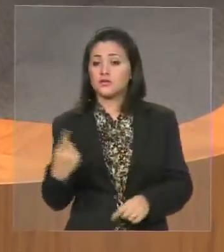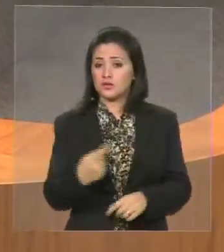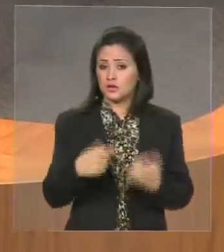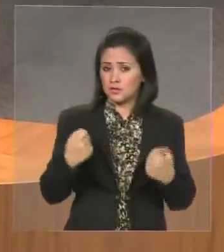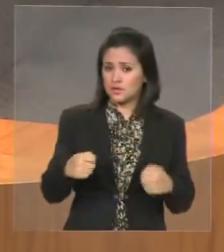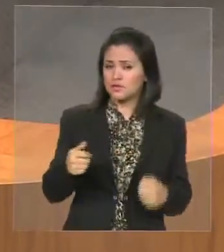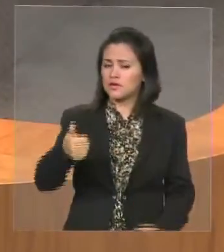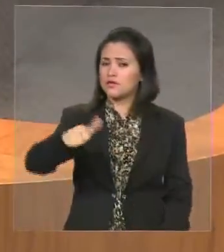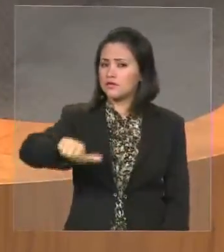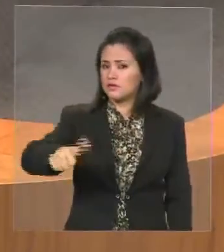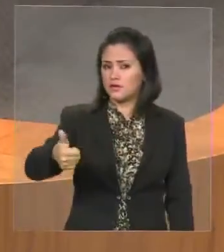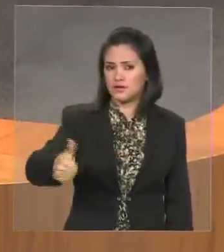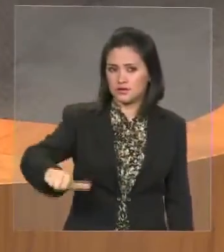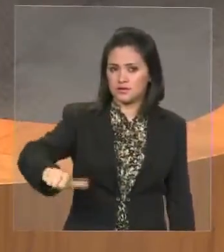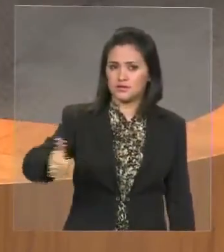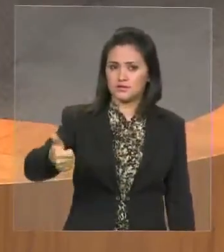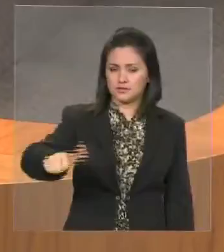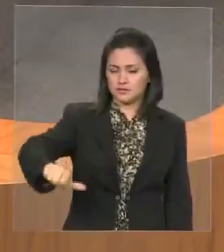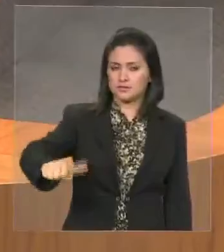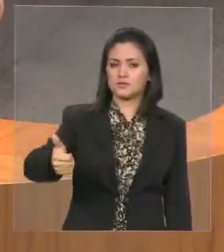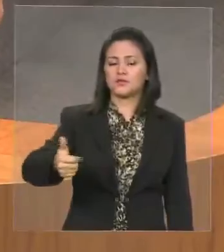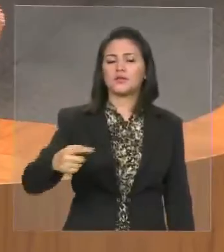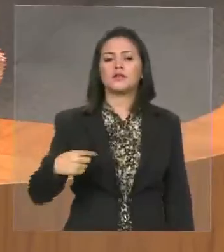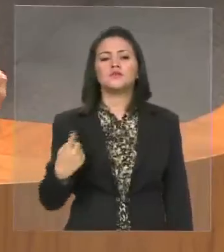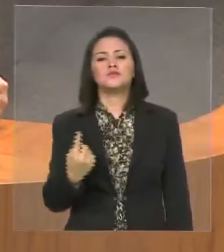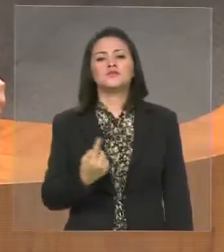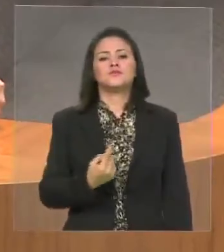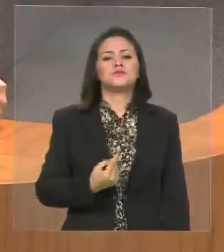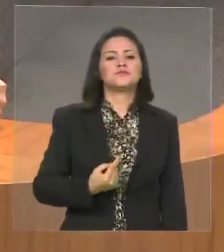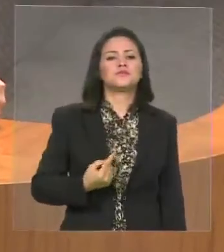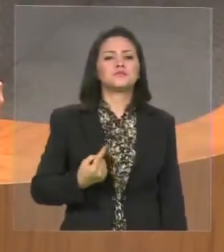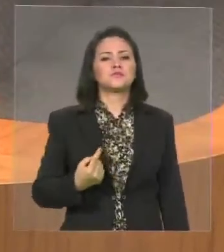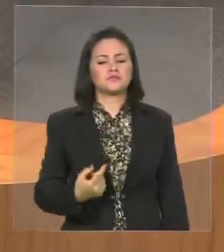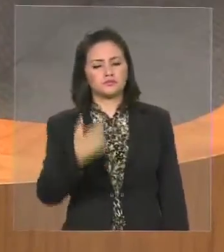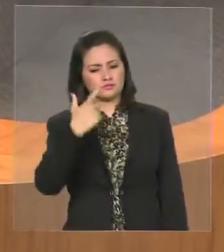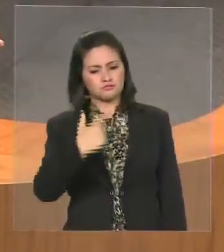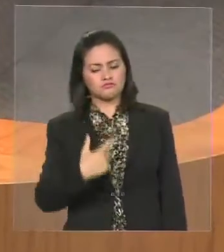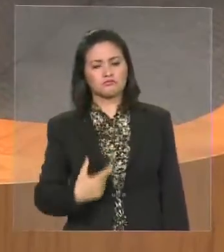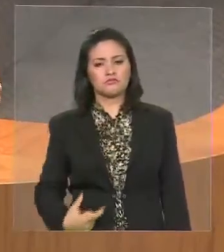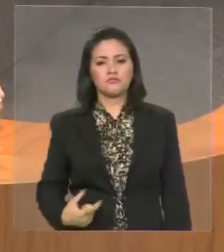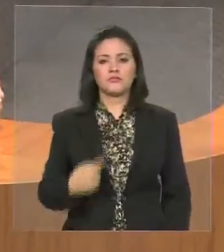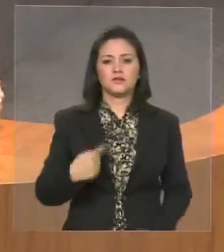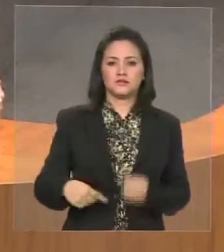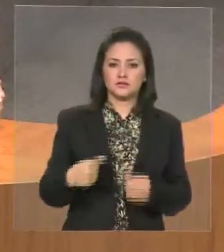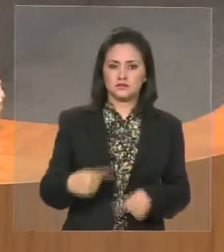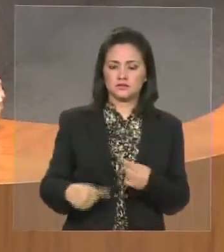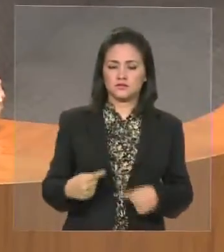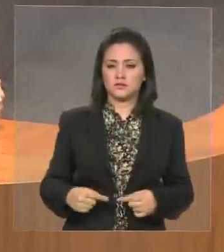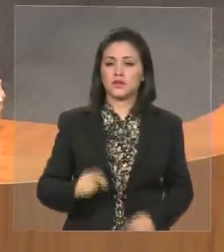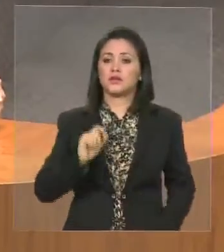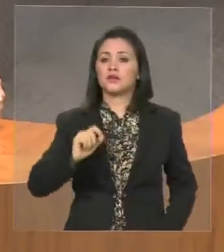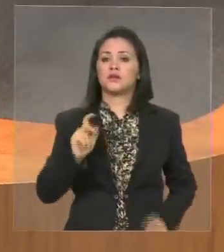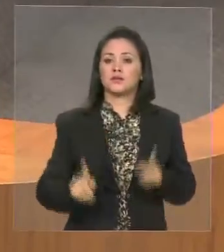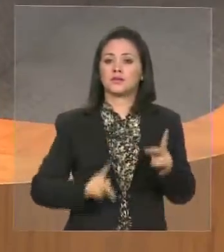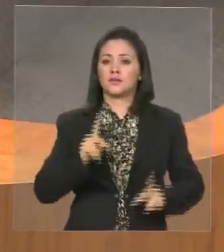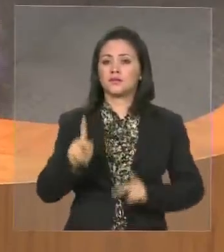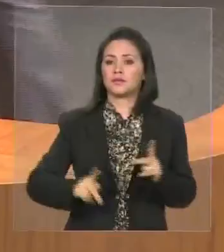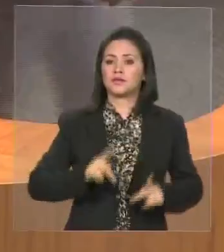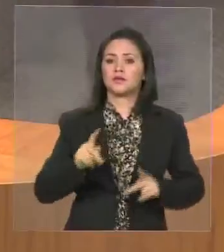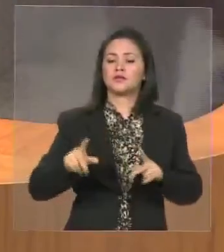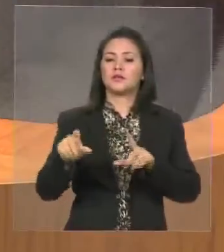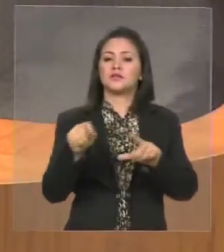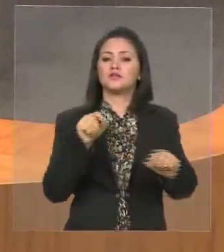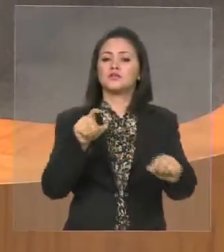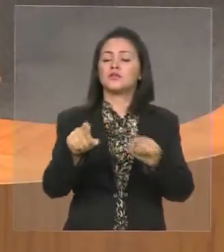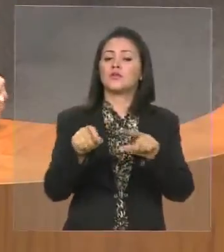análise sobre os nossos valores como político, que o povo está escolhendo